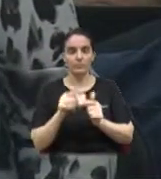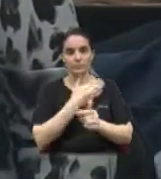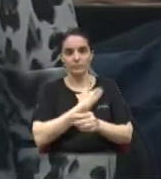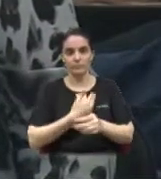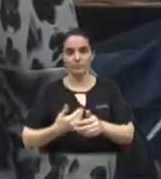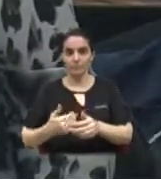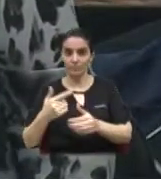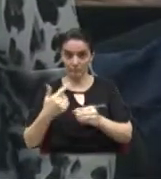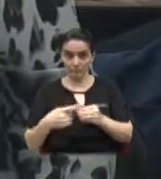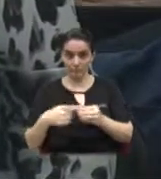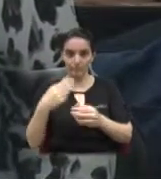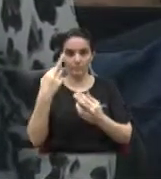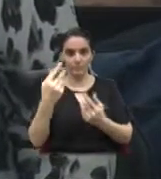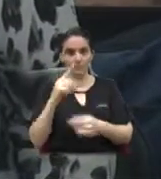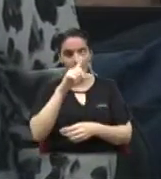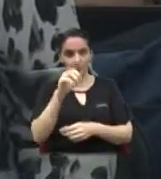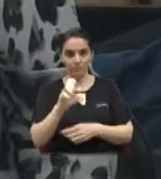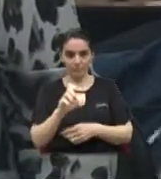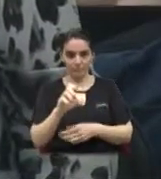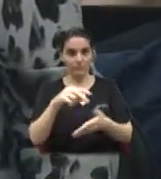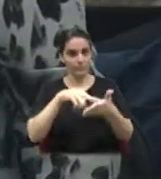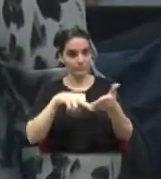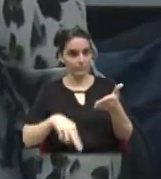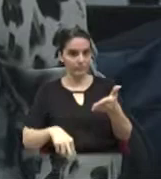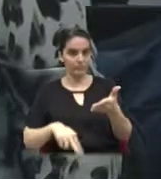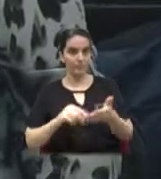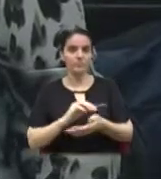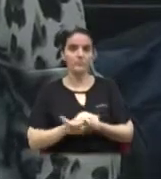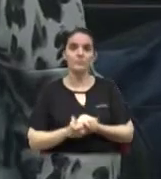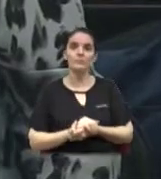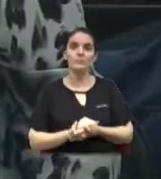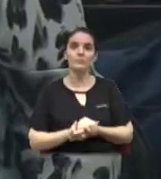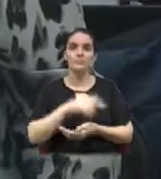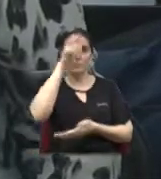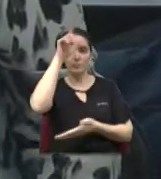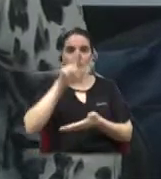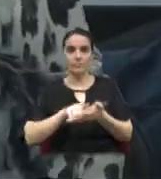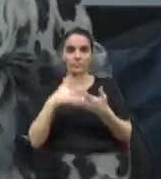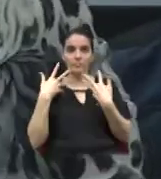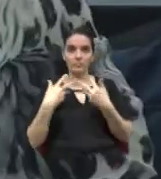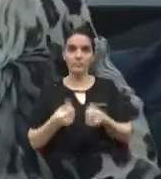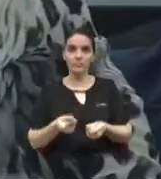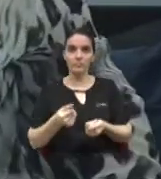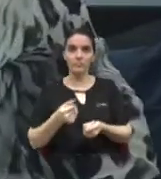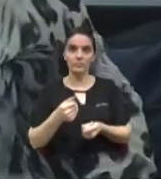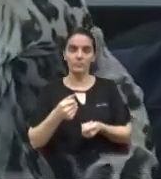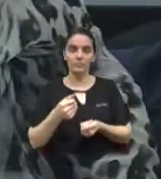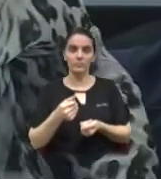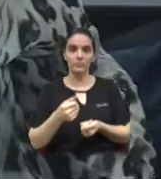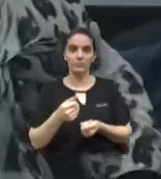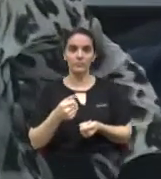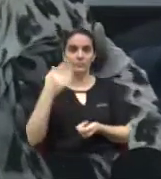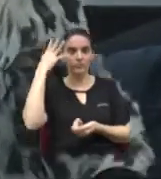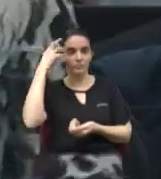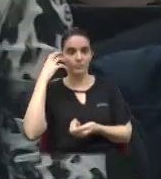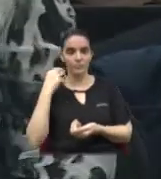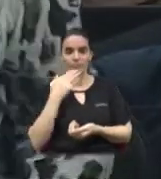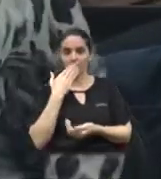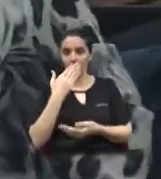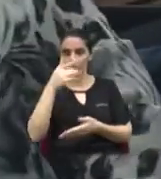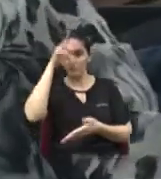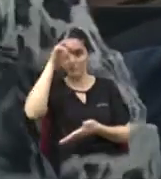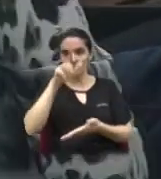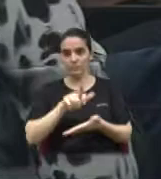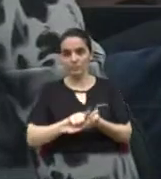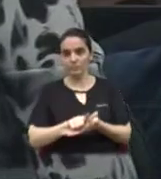o requerimento do senhor foi lido agora há pouco com a anuência dos líderes, eu também peço a anuência dos líderes